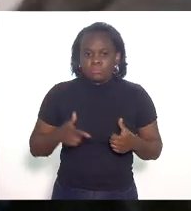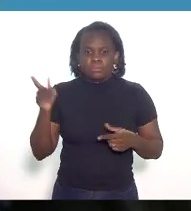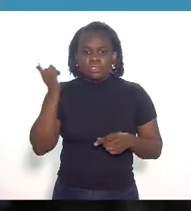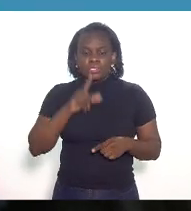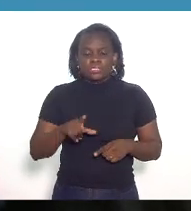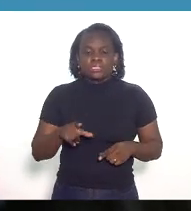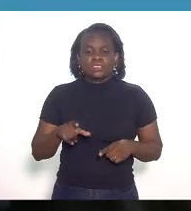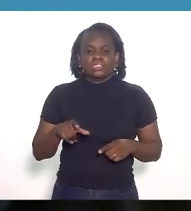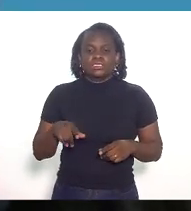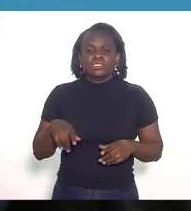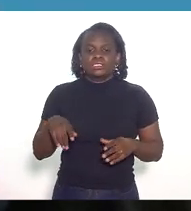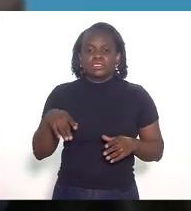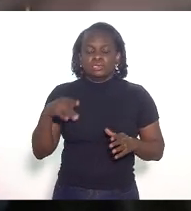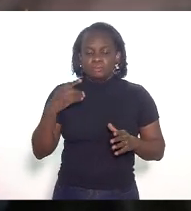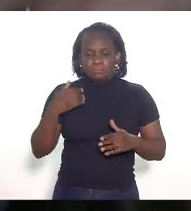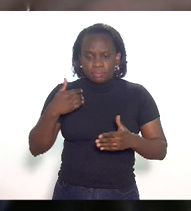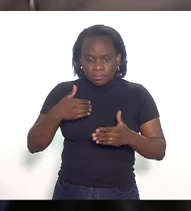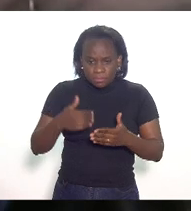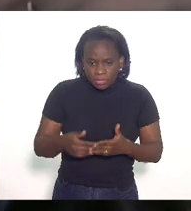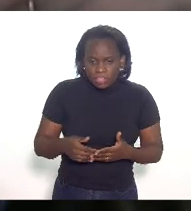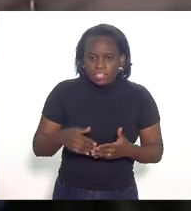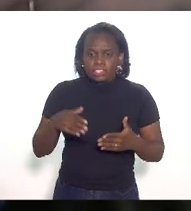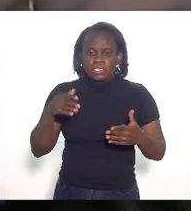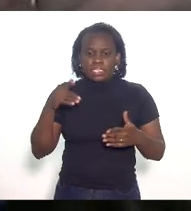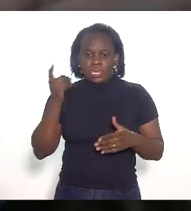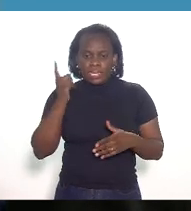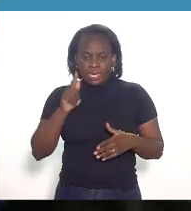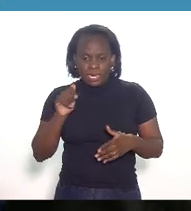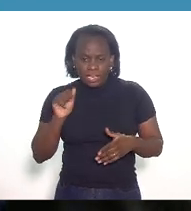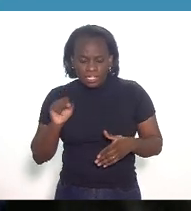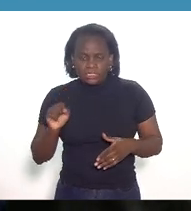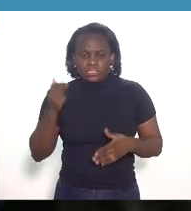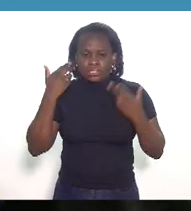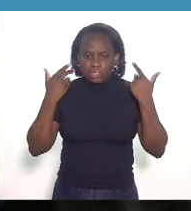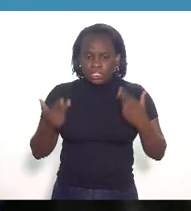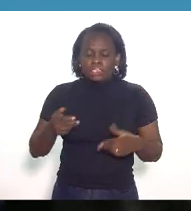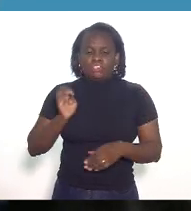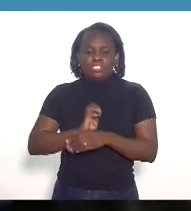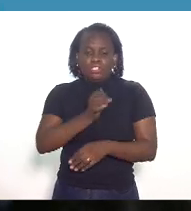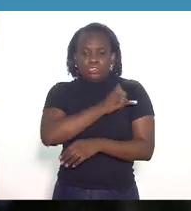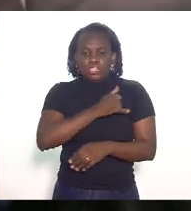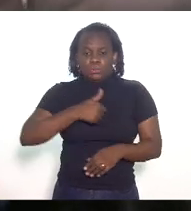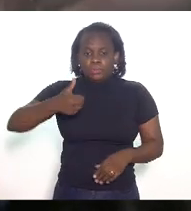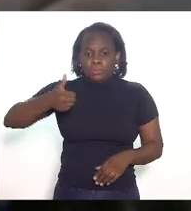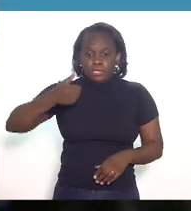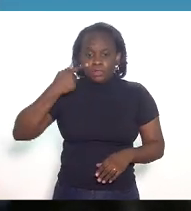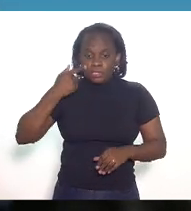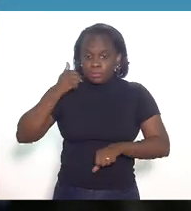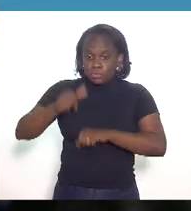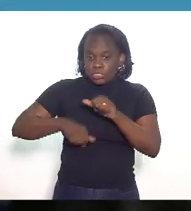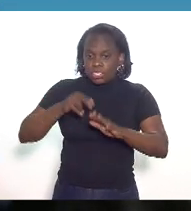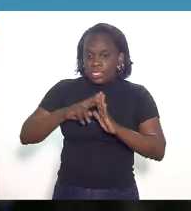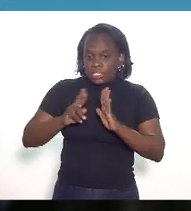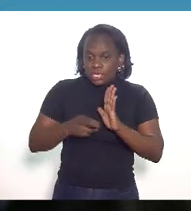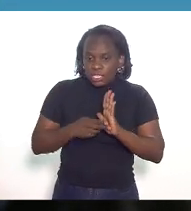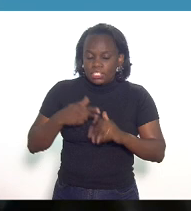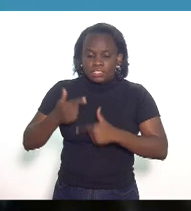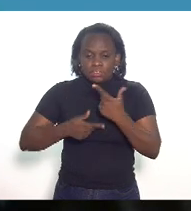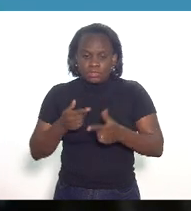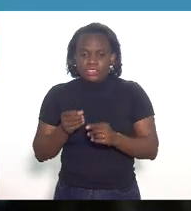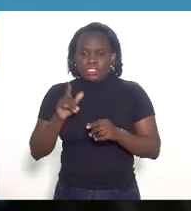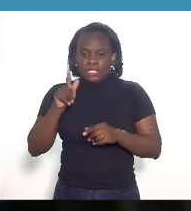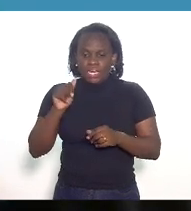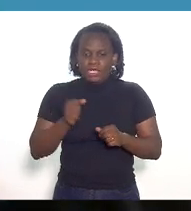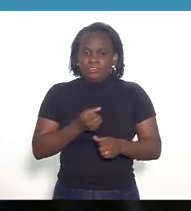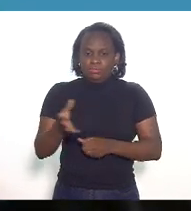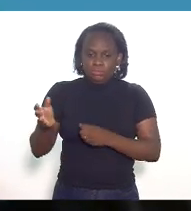ambiente próspero de negócio para a indústria de gás natural o estado foi pioneiro na revisão de sua regulação do serviço de distribuição de